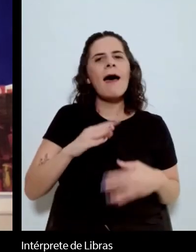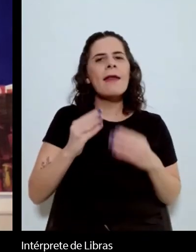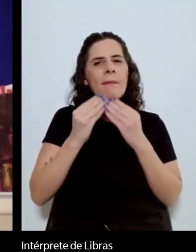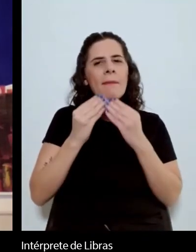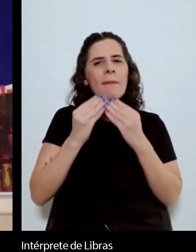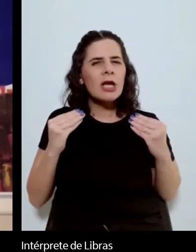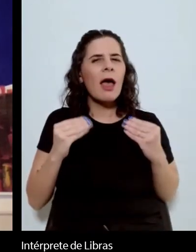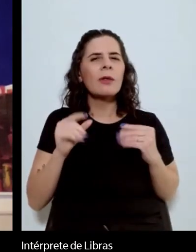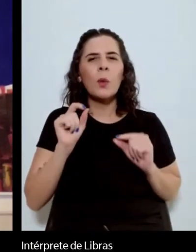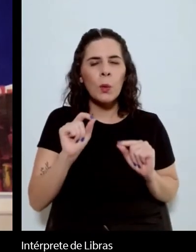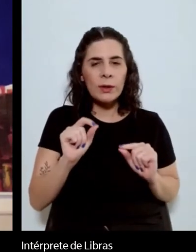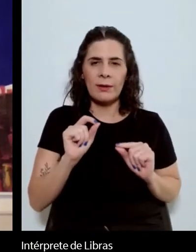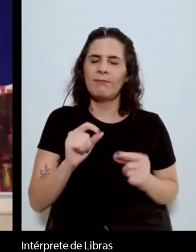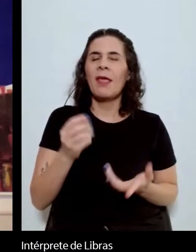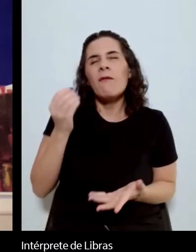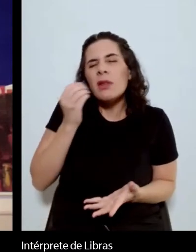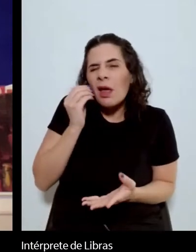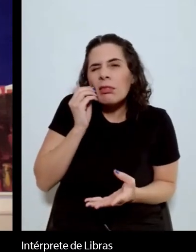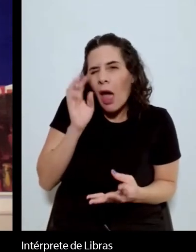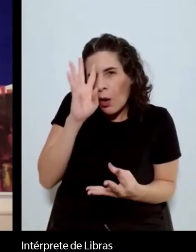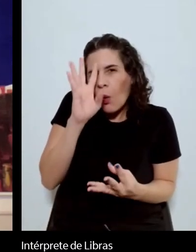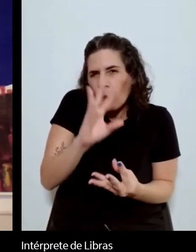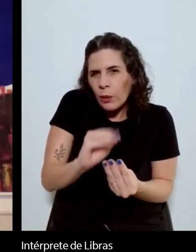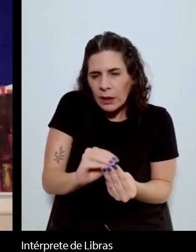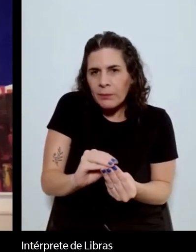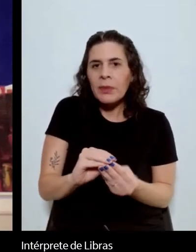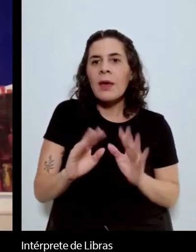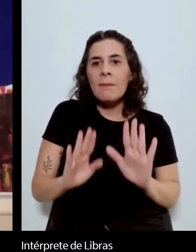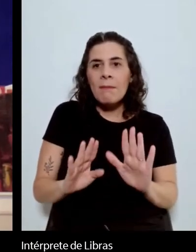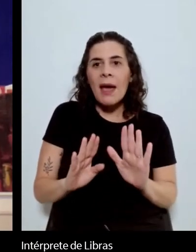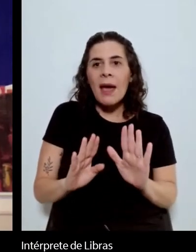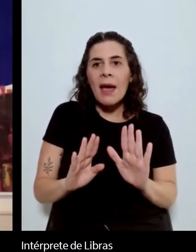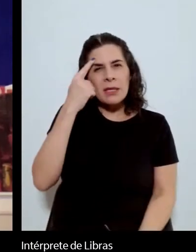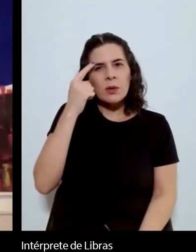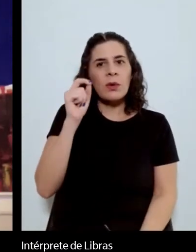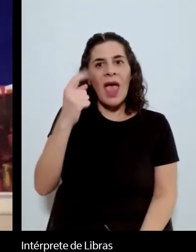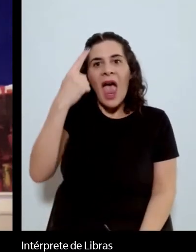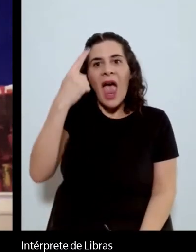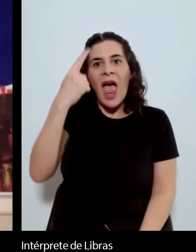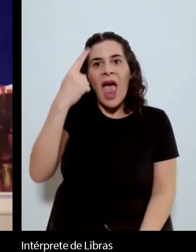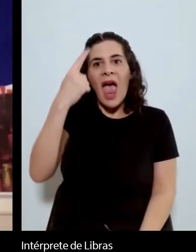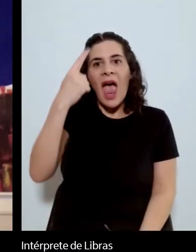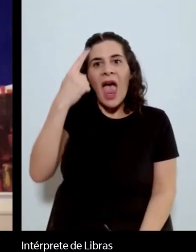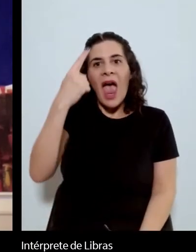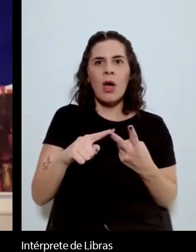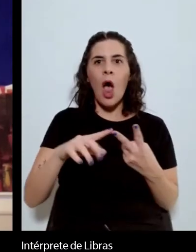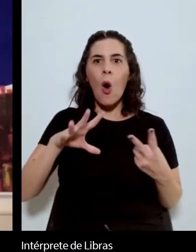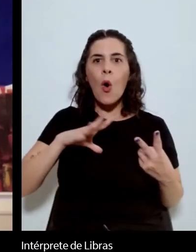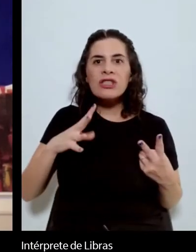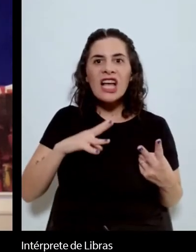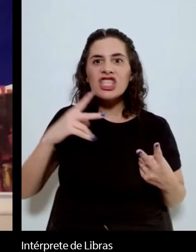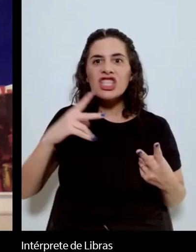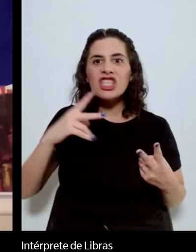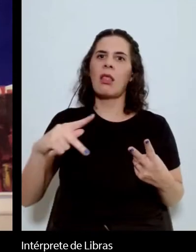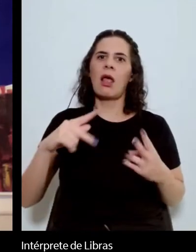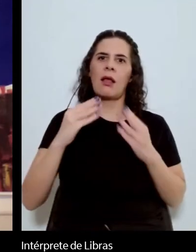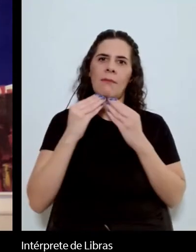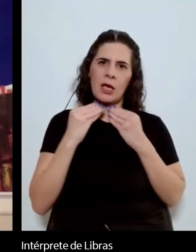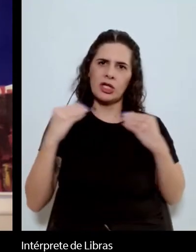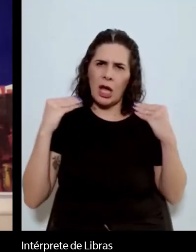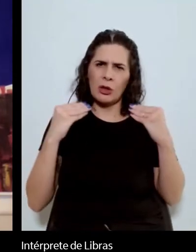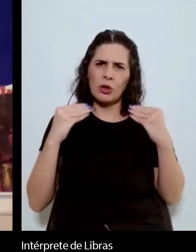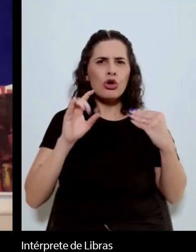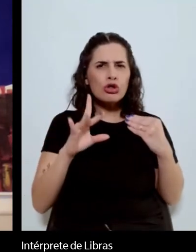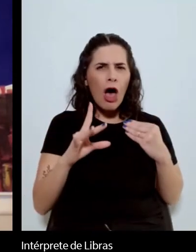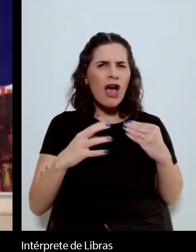mais ou menos concluir, acho que a invenção e ousadia machadianos, não só na composição, mas no conceito também,